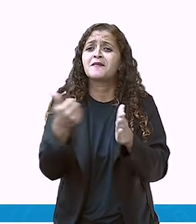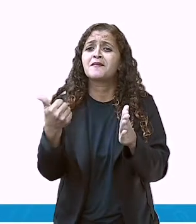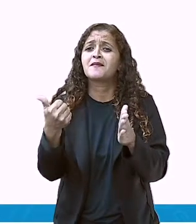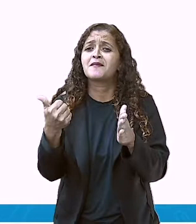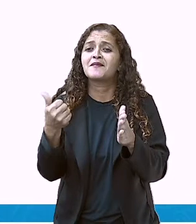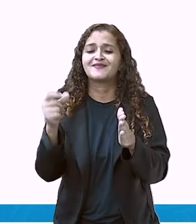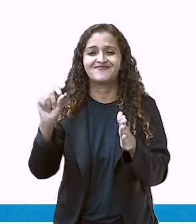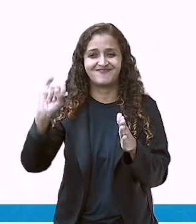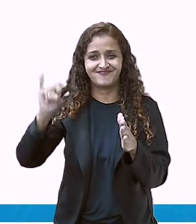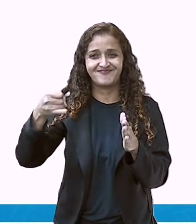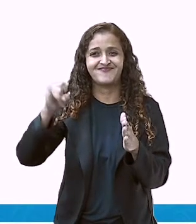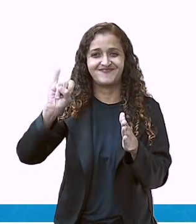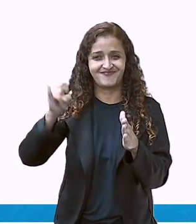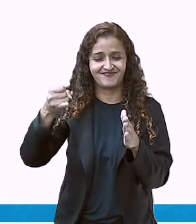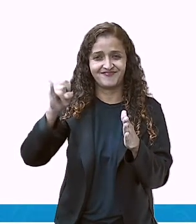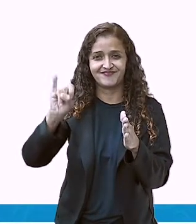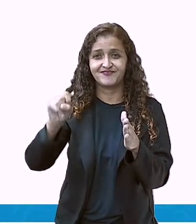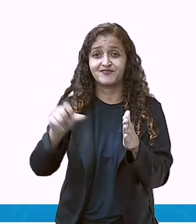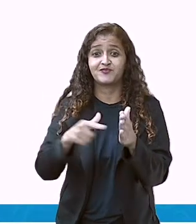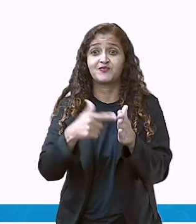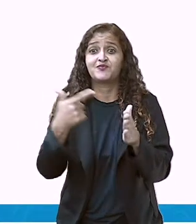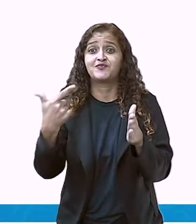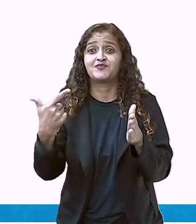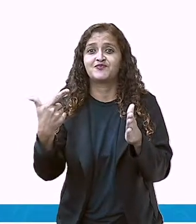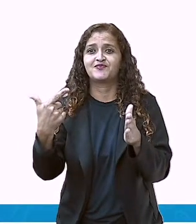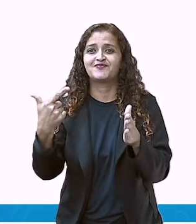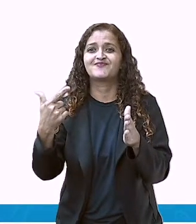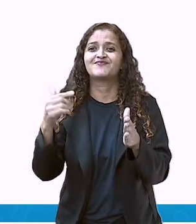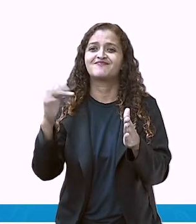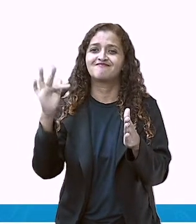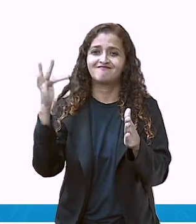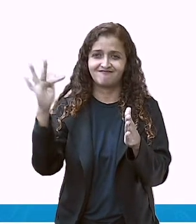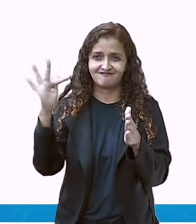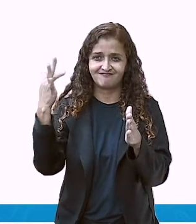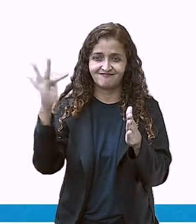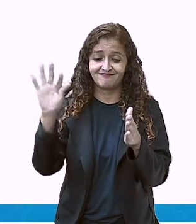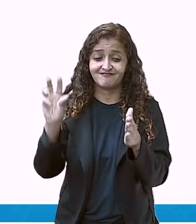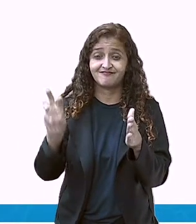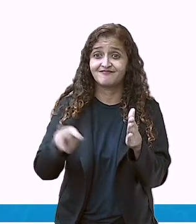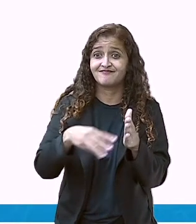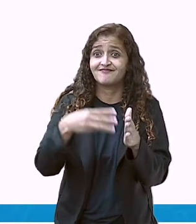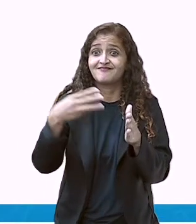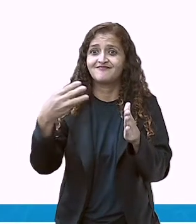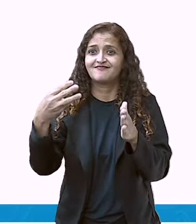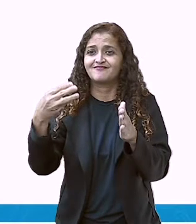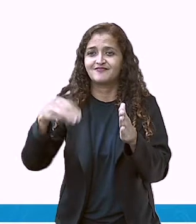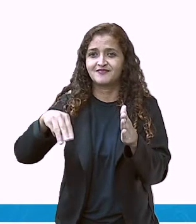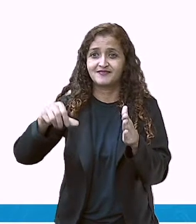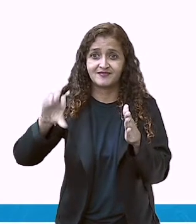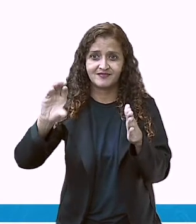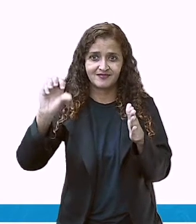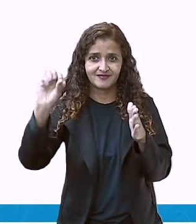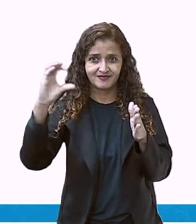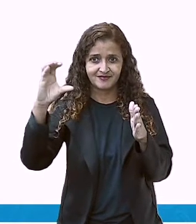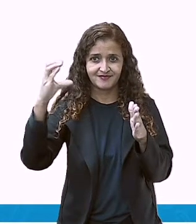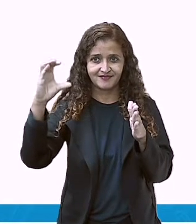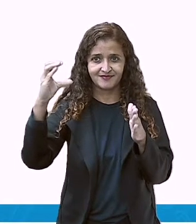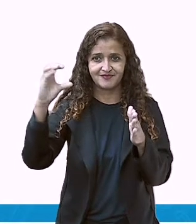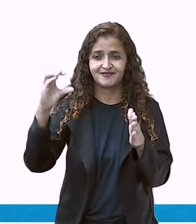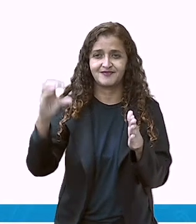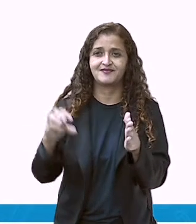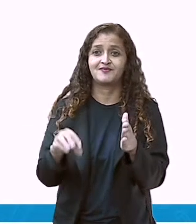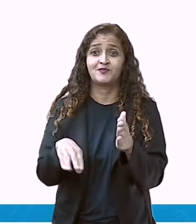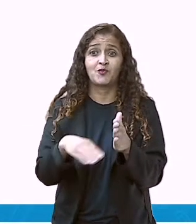ano? Janeiro. E o segundo? Fevereiro. Terceiro? Março. Quarto?